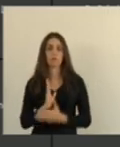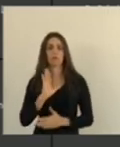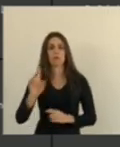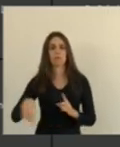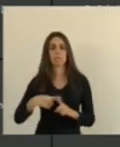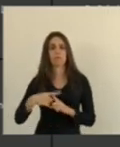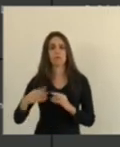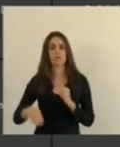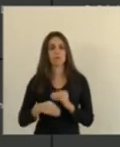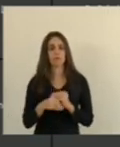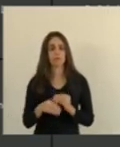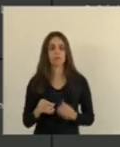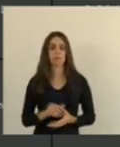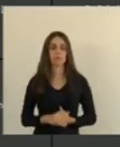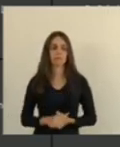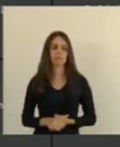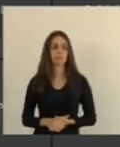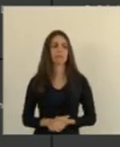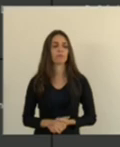todos os